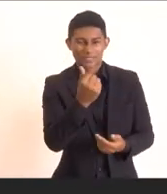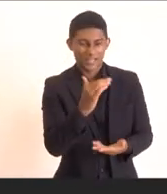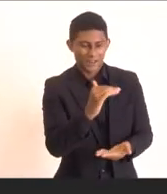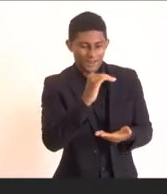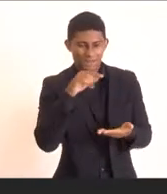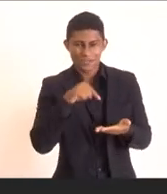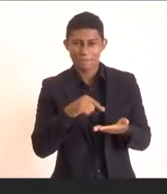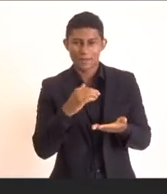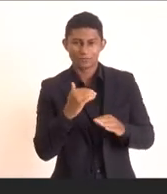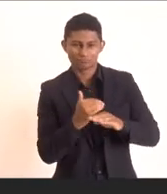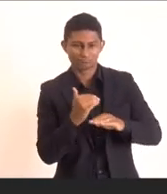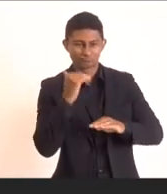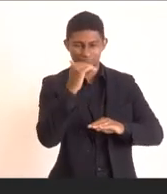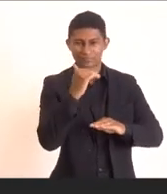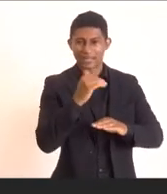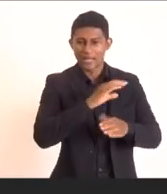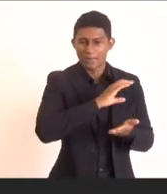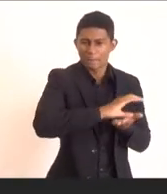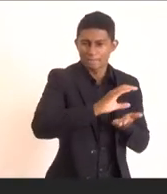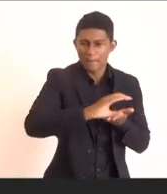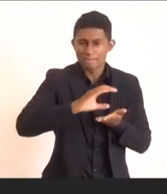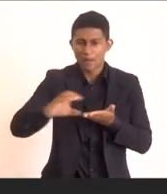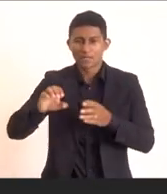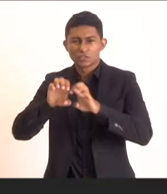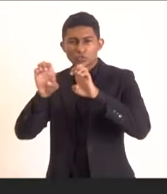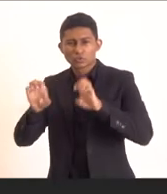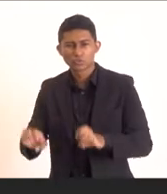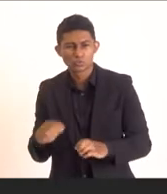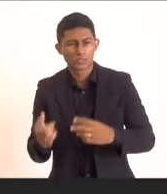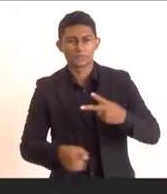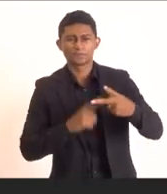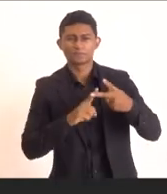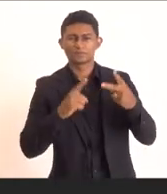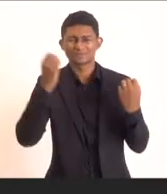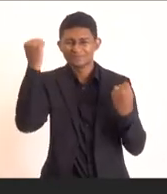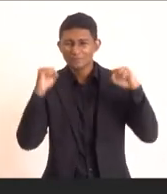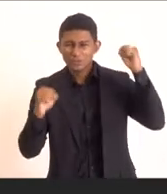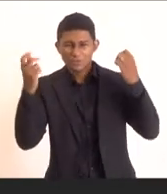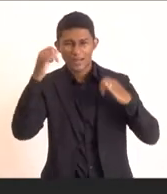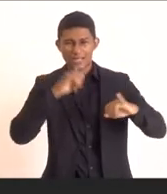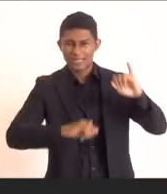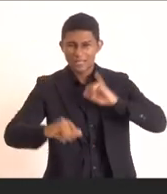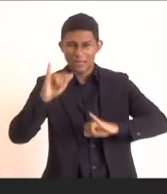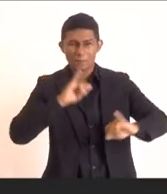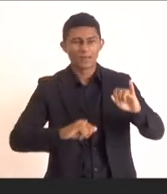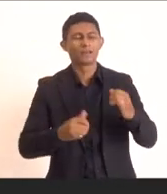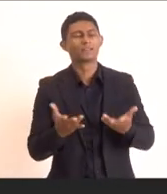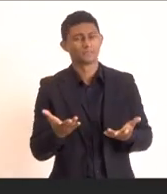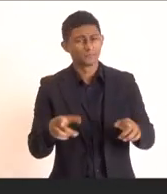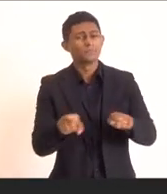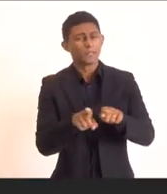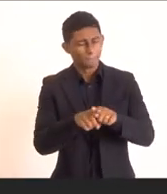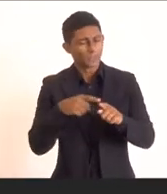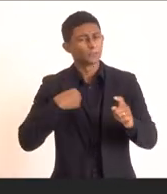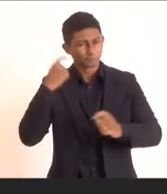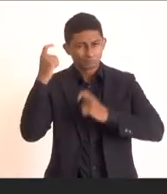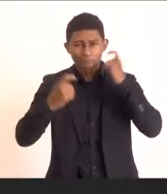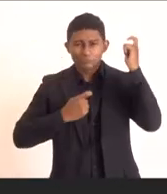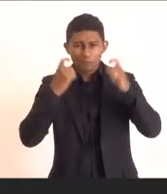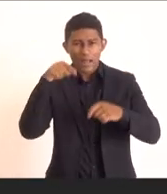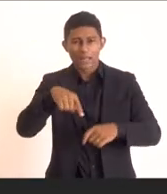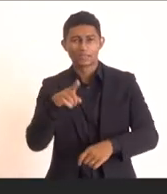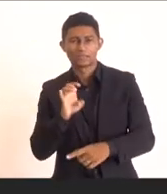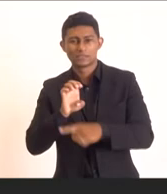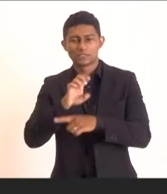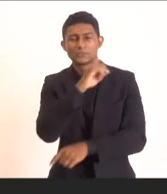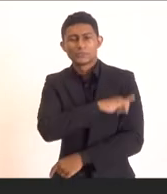infraestrutura, investimentos na área da indústria química que também é um fator que me preocupa muito aqui no Estado